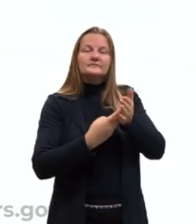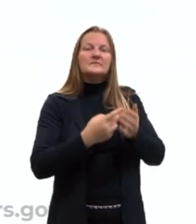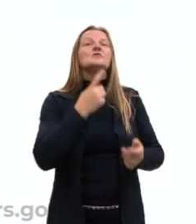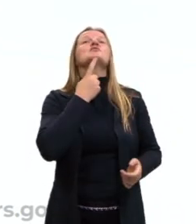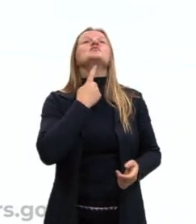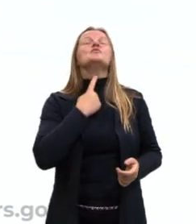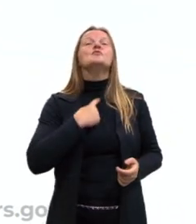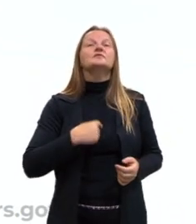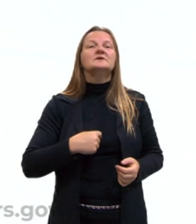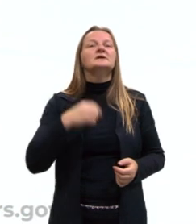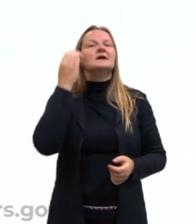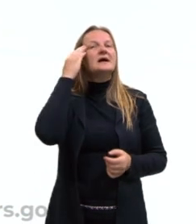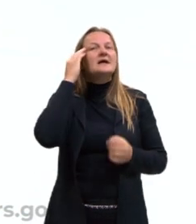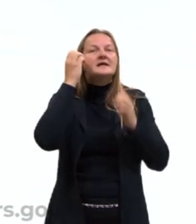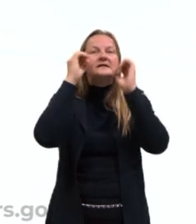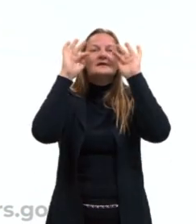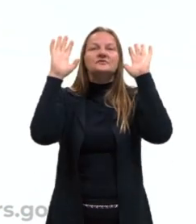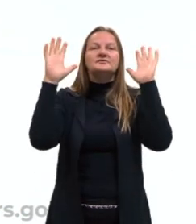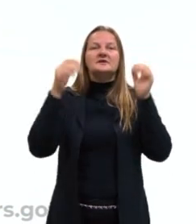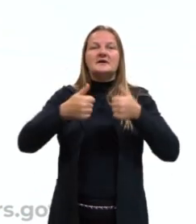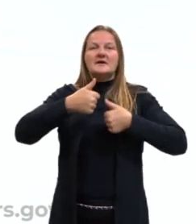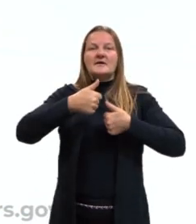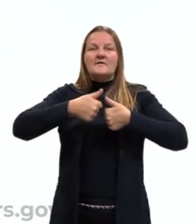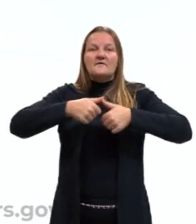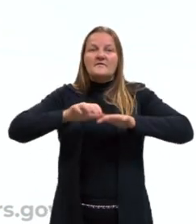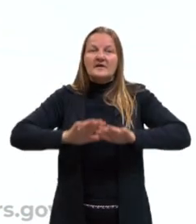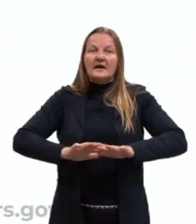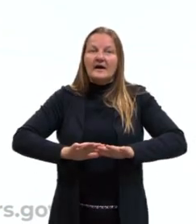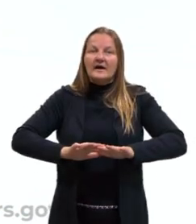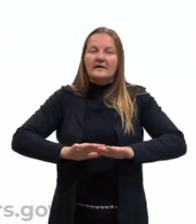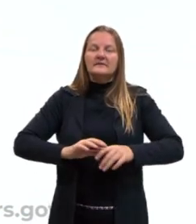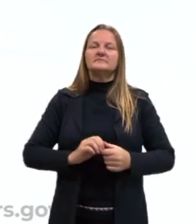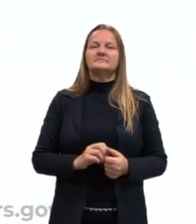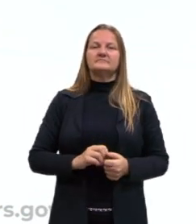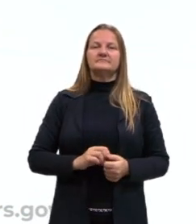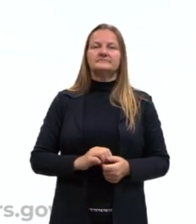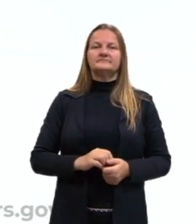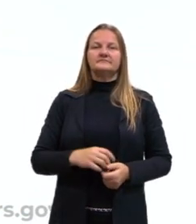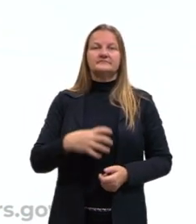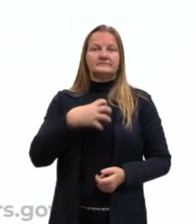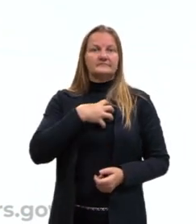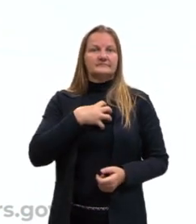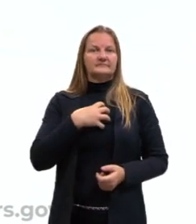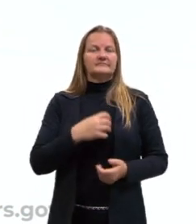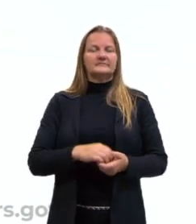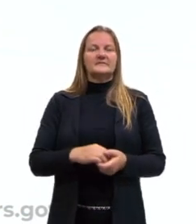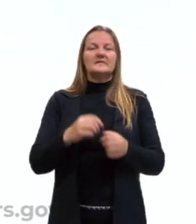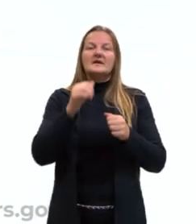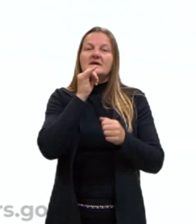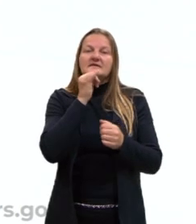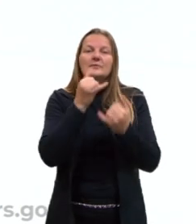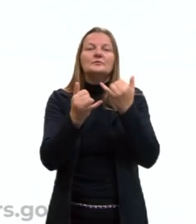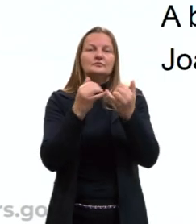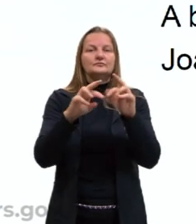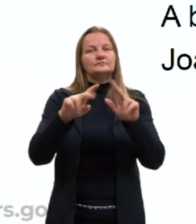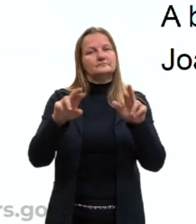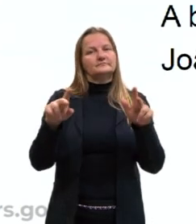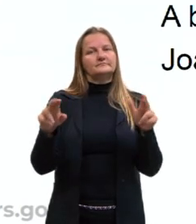Gostaria, entendi, ficar. Então, ali a gente tem exemplos que são diferentes.